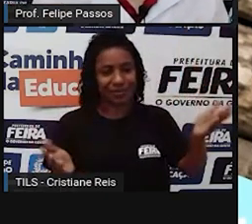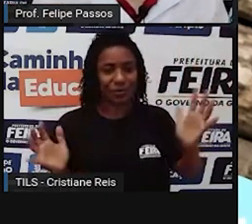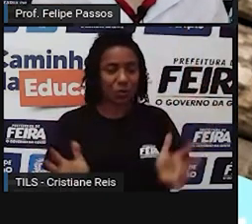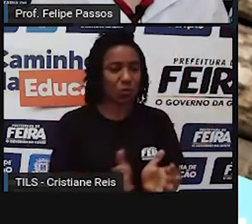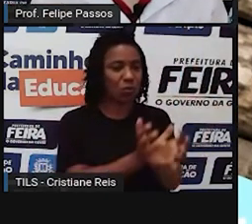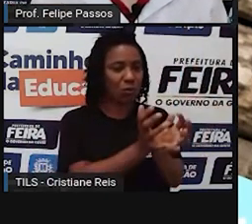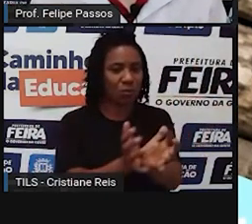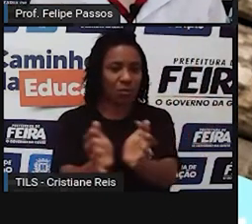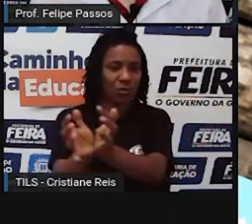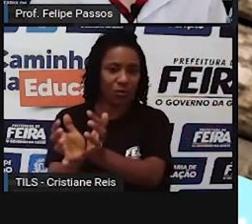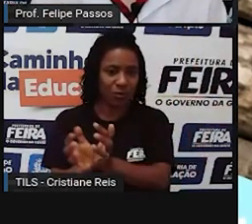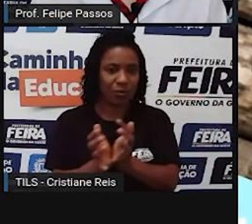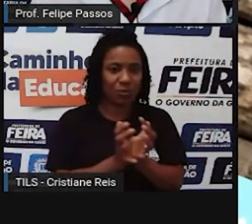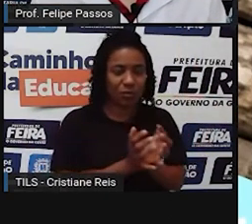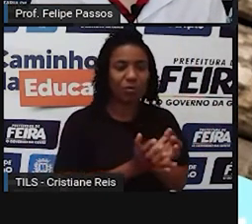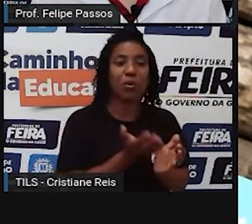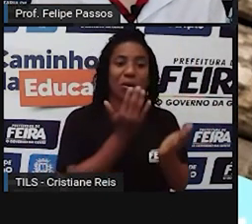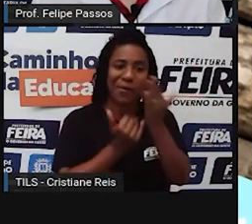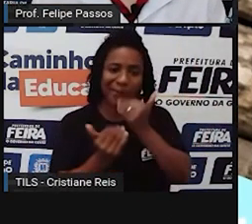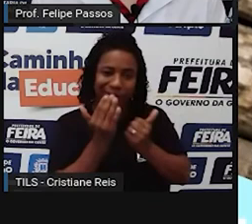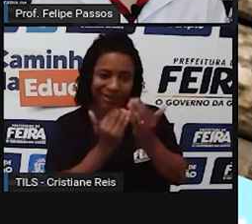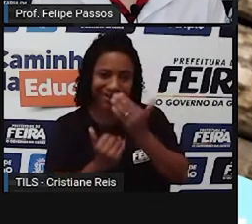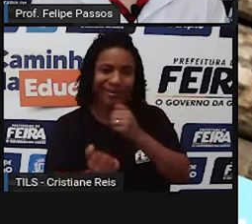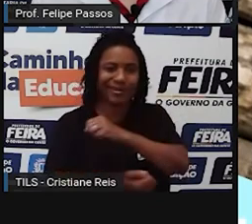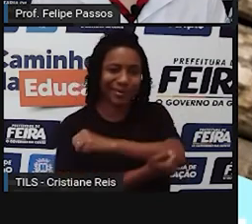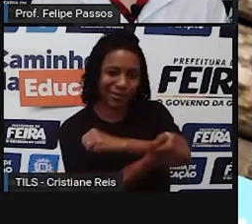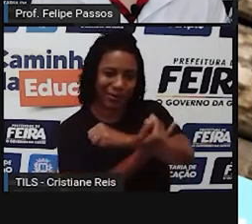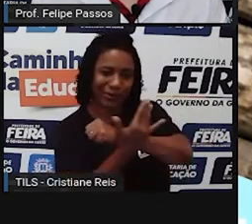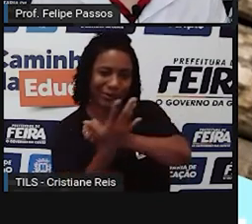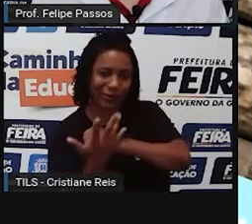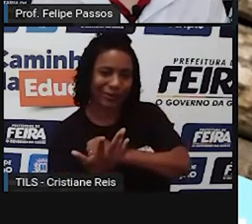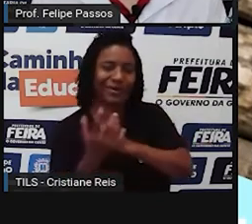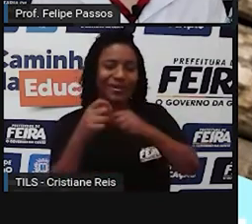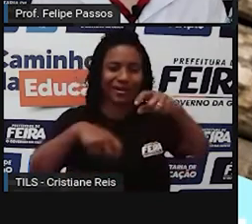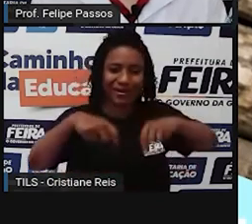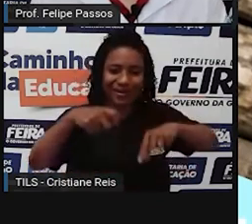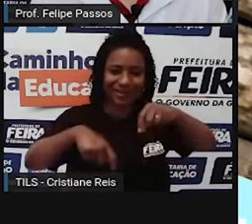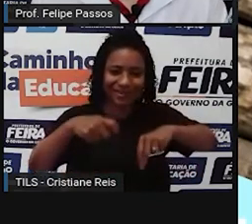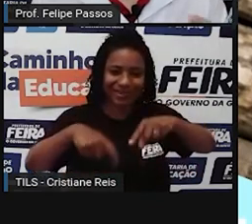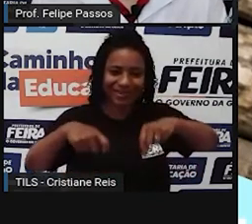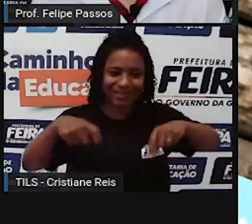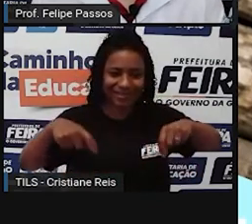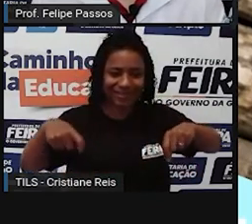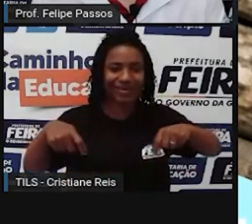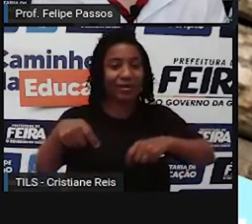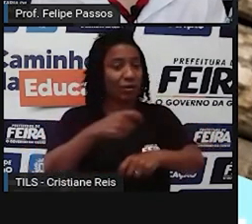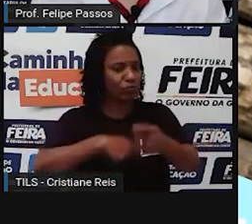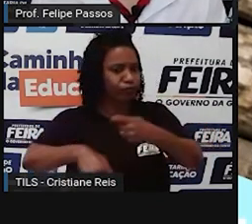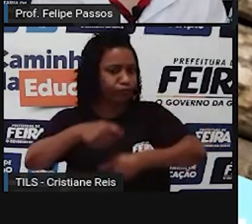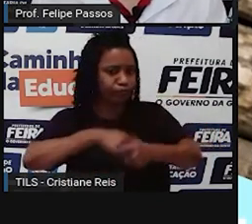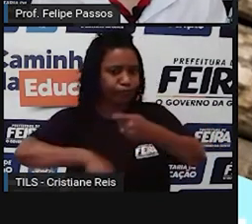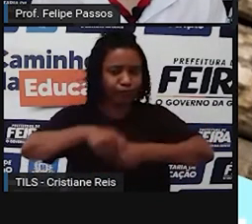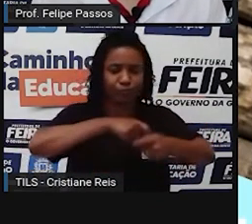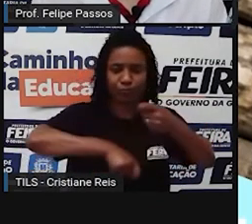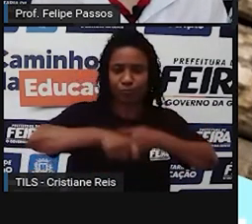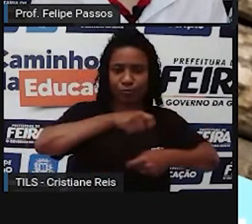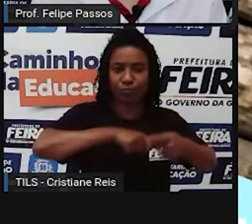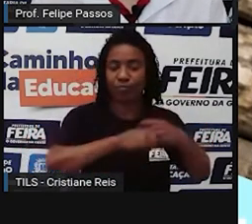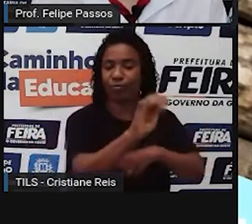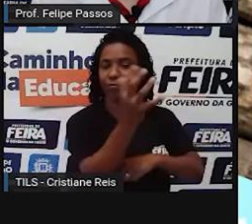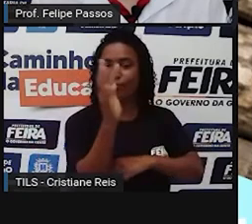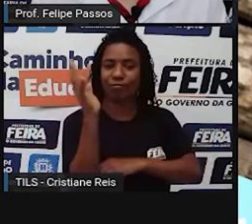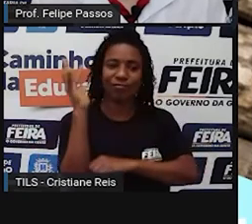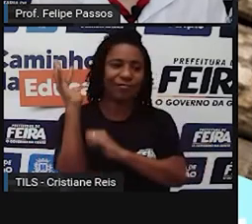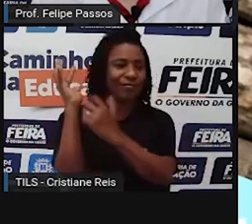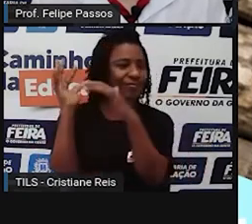também já plantando alguns alimentos, né? Administrando recursos naturais. Então,